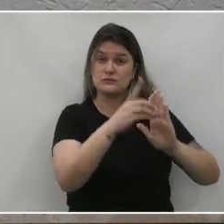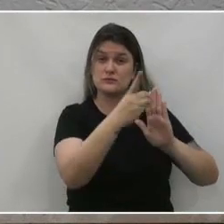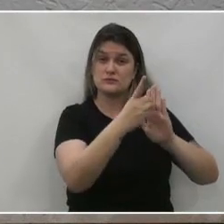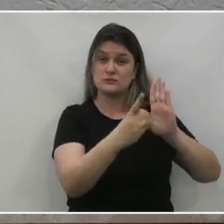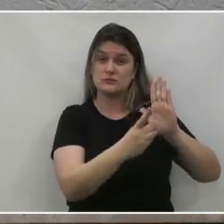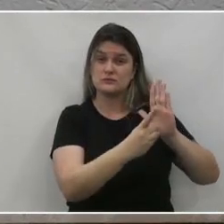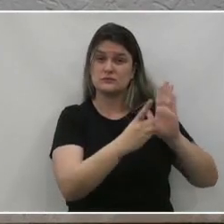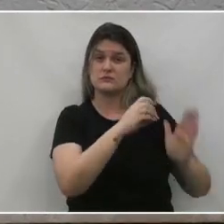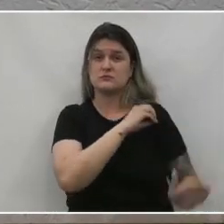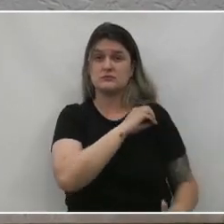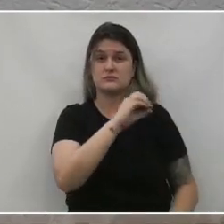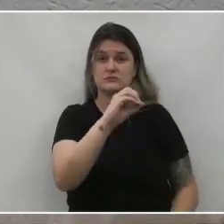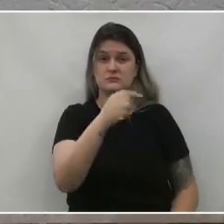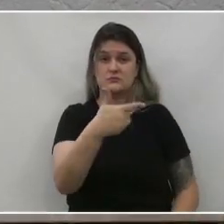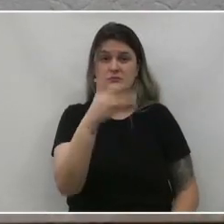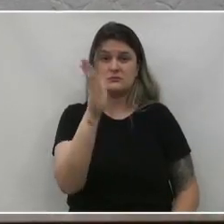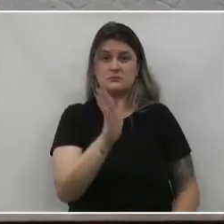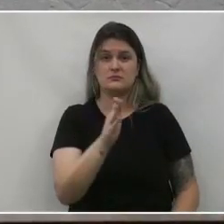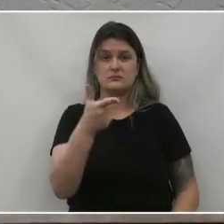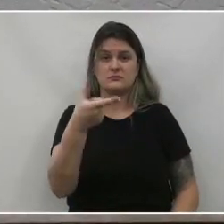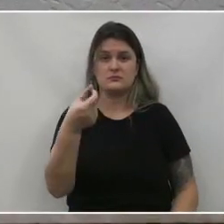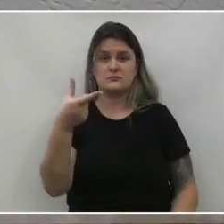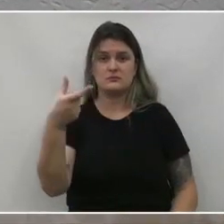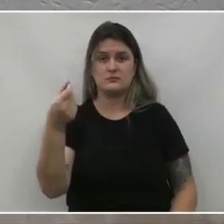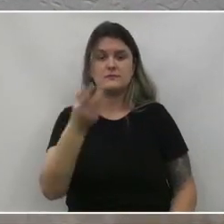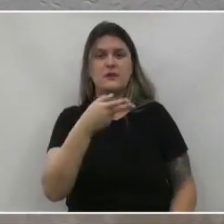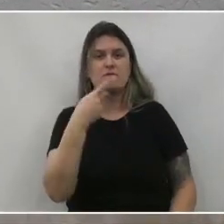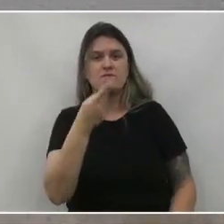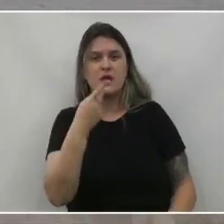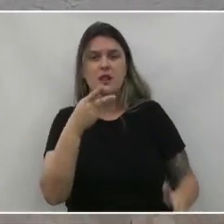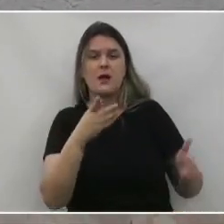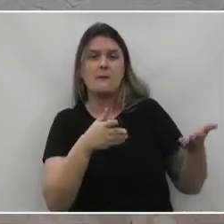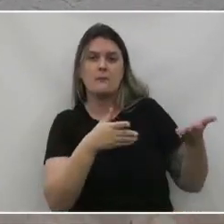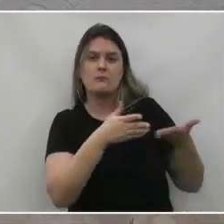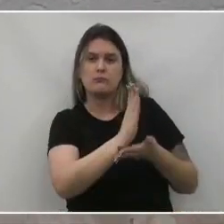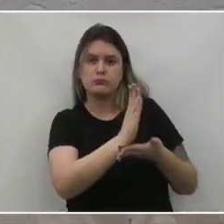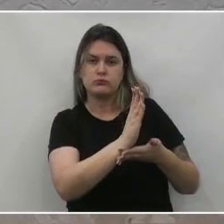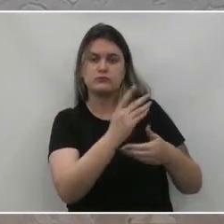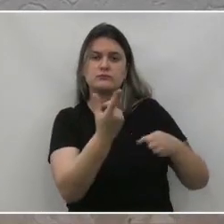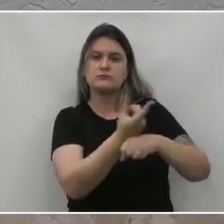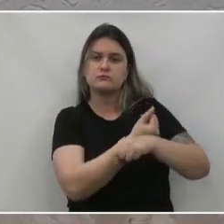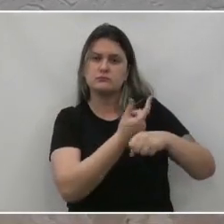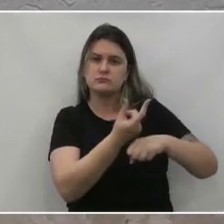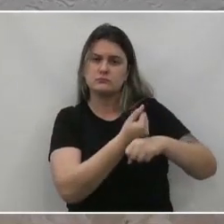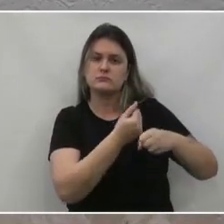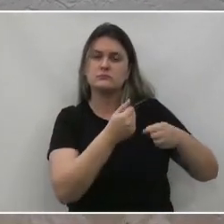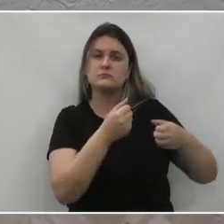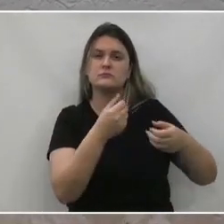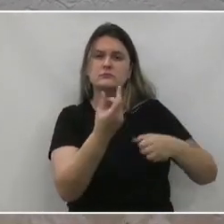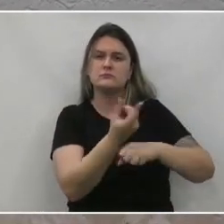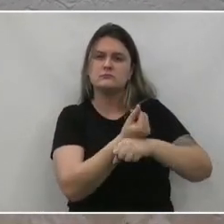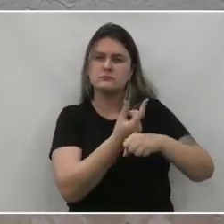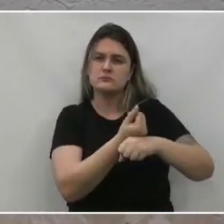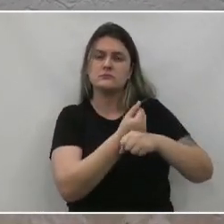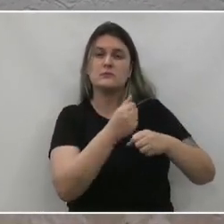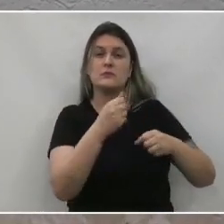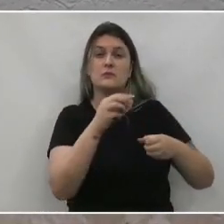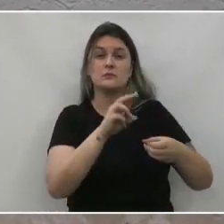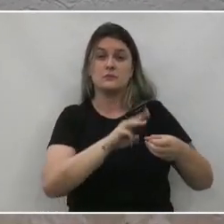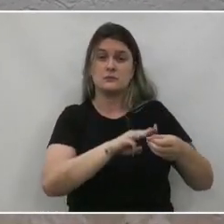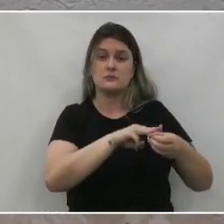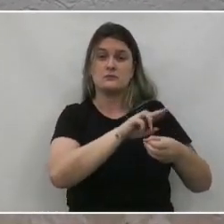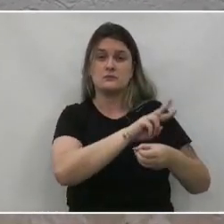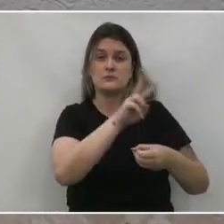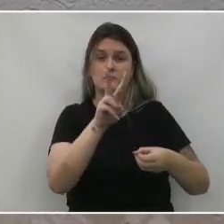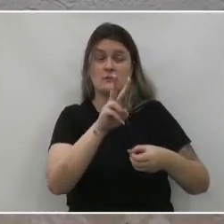2020. Dispõe sobre aprovação das contas do Poder Executivo de União da Vitória. Referente ao